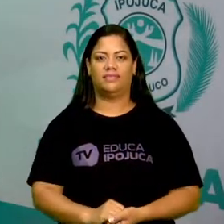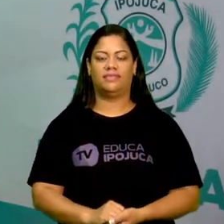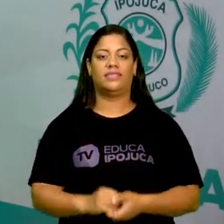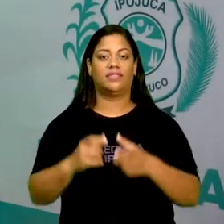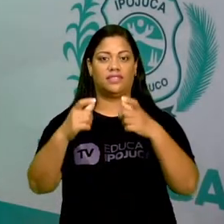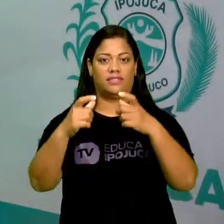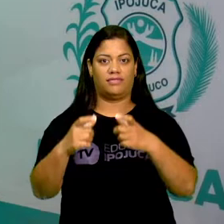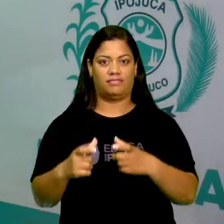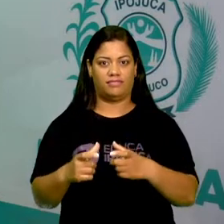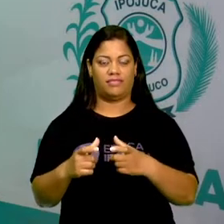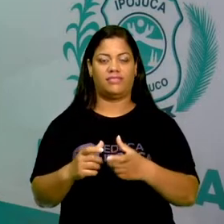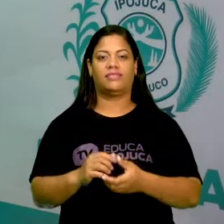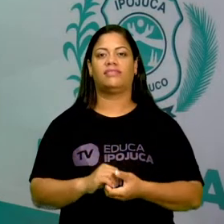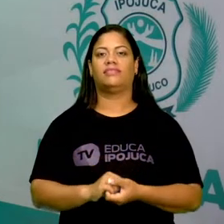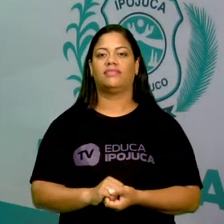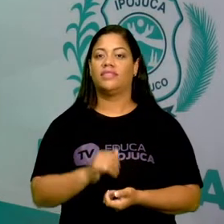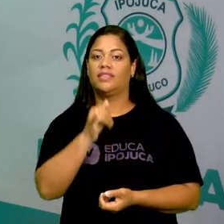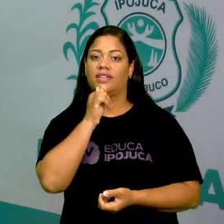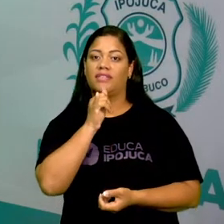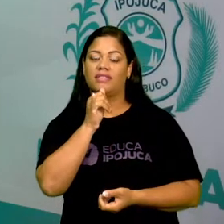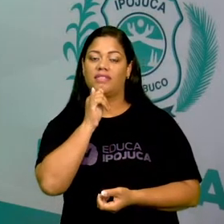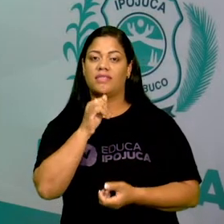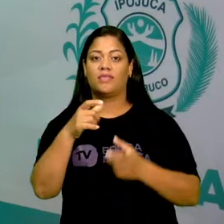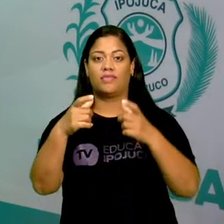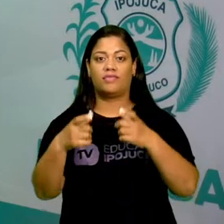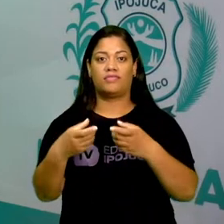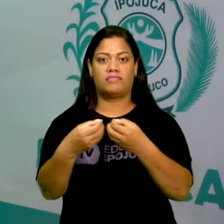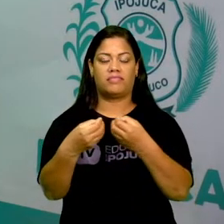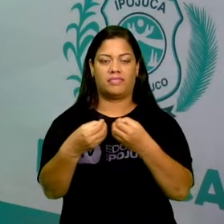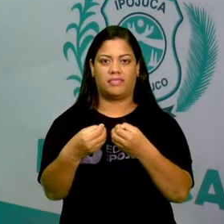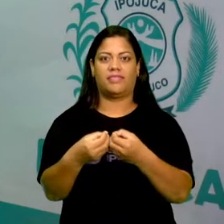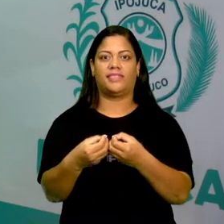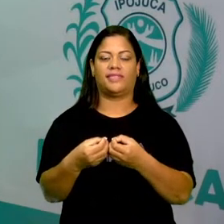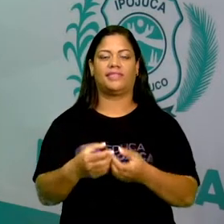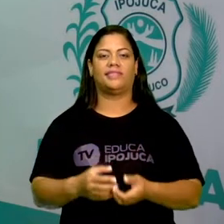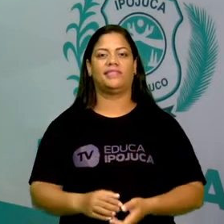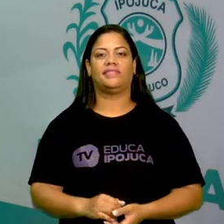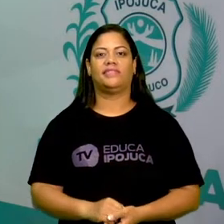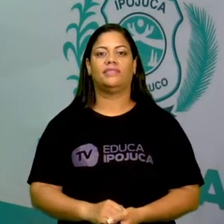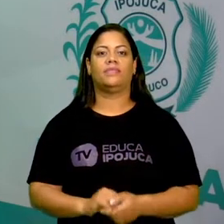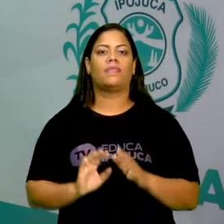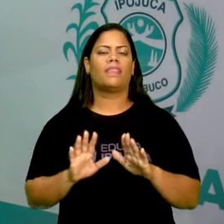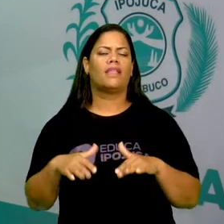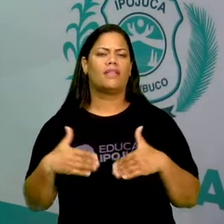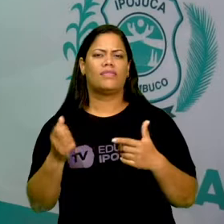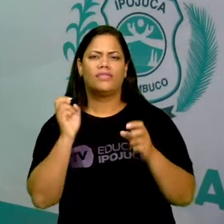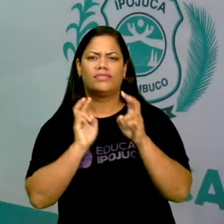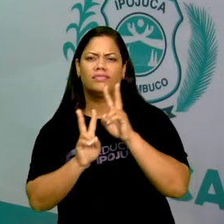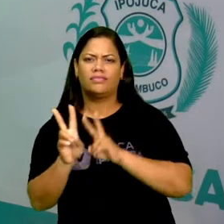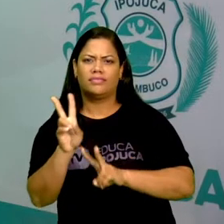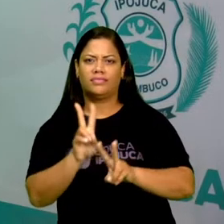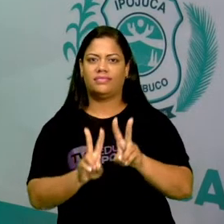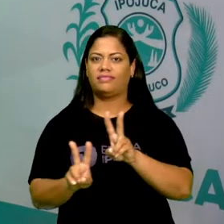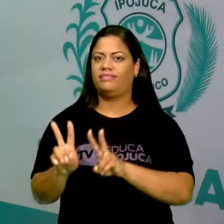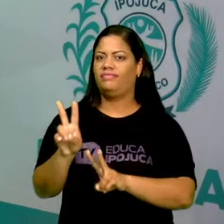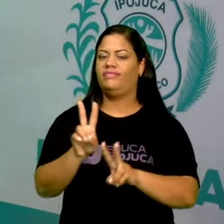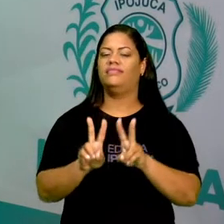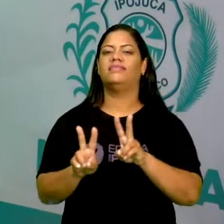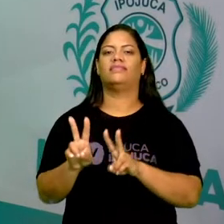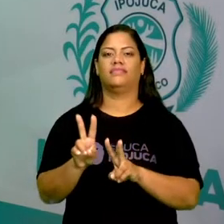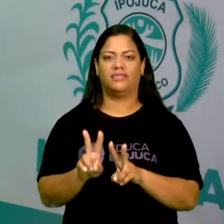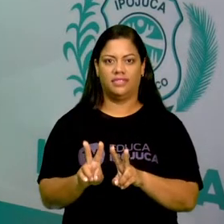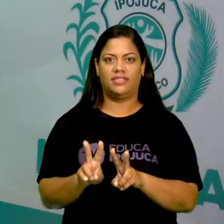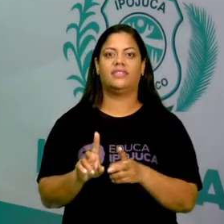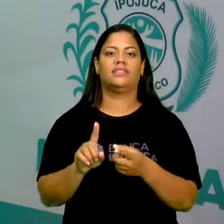é um ponto, é um exemplo de ponto de referência. Quando observamos o ponto de referência,